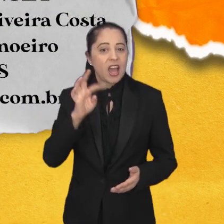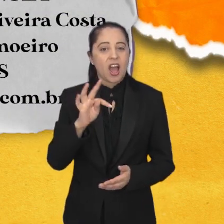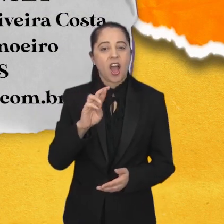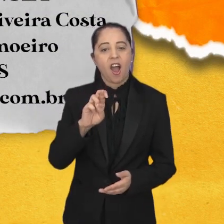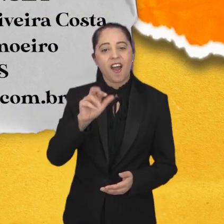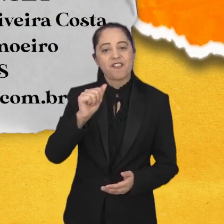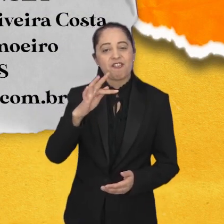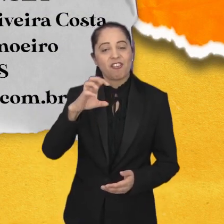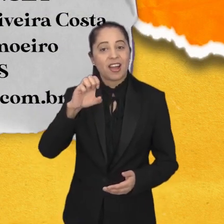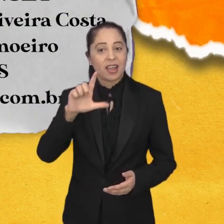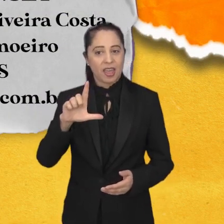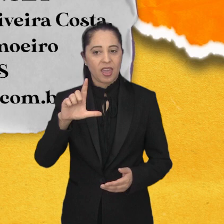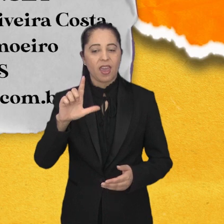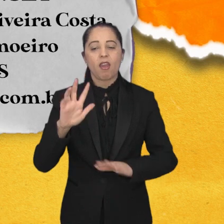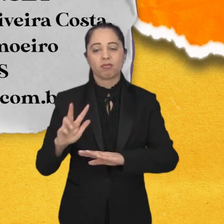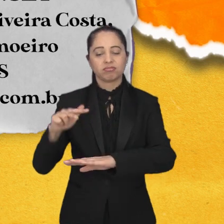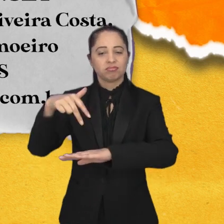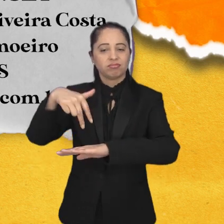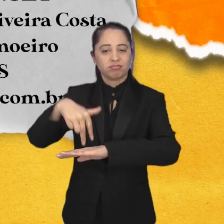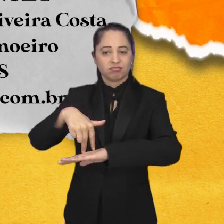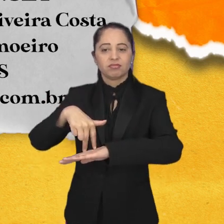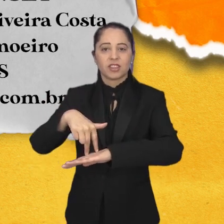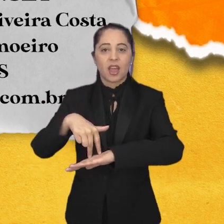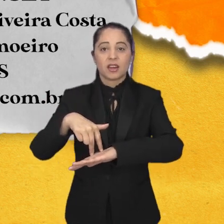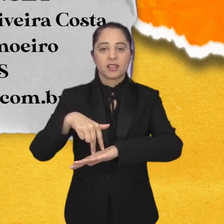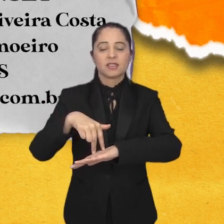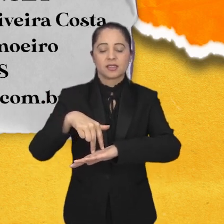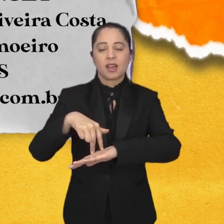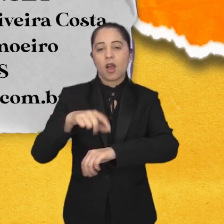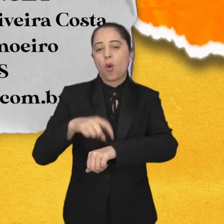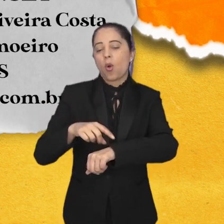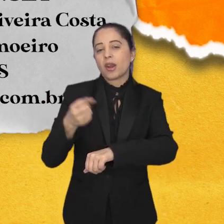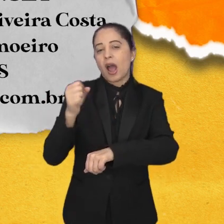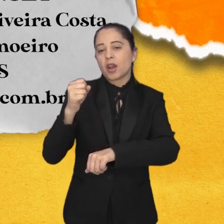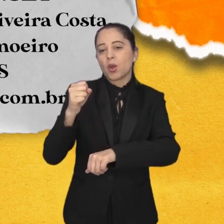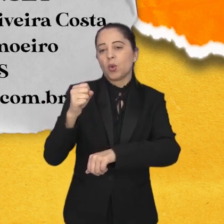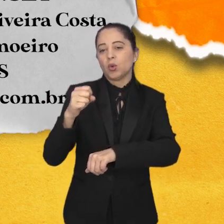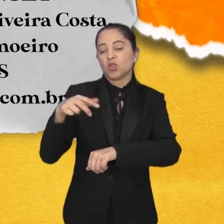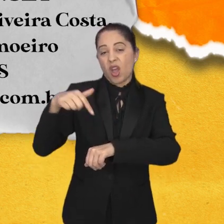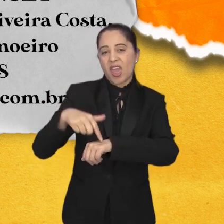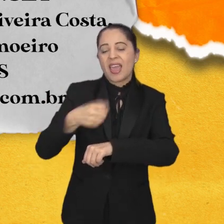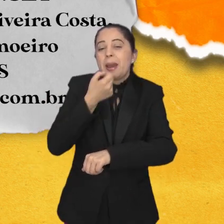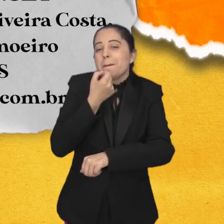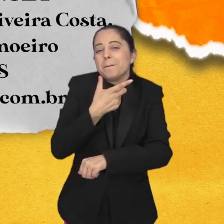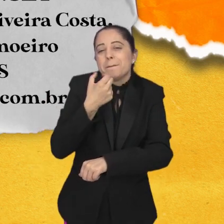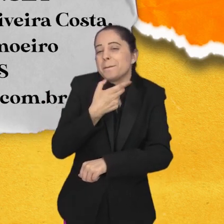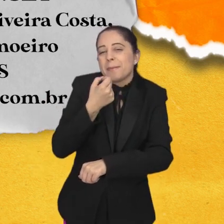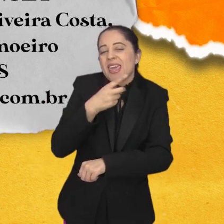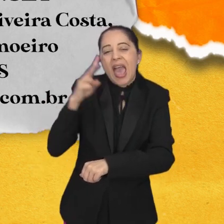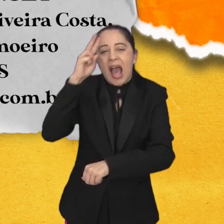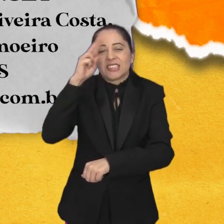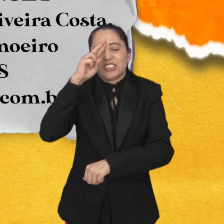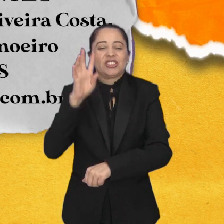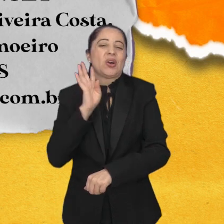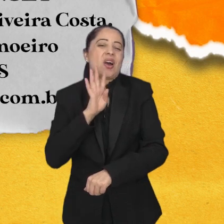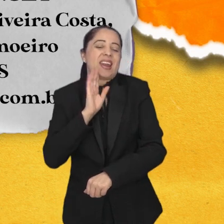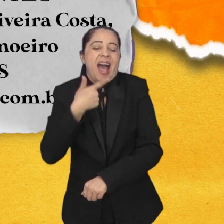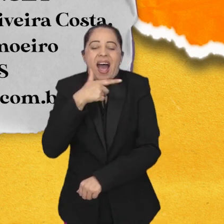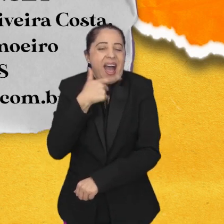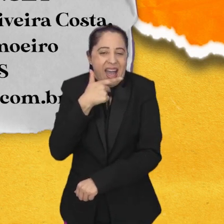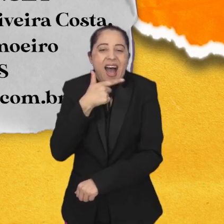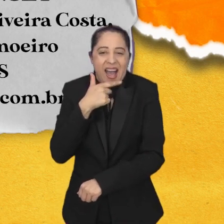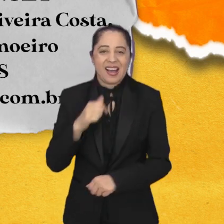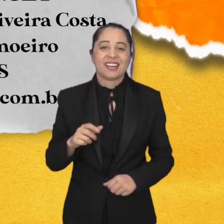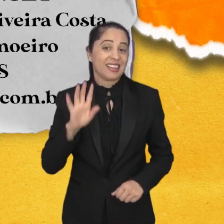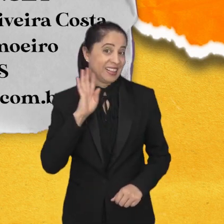Portugal. Na apresentação, que acontece às 8 da noite, o humorista conta um pouco das histórias mais engraçadas que já